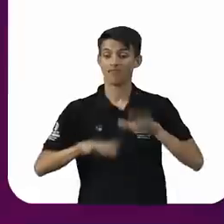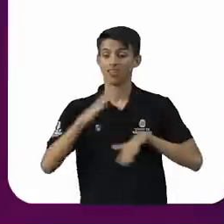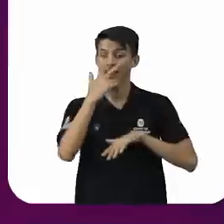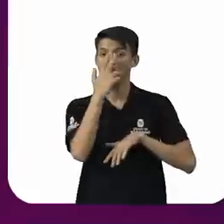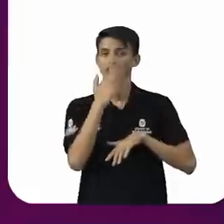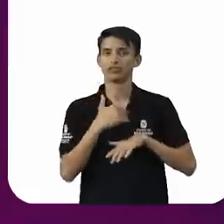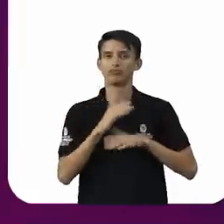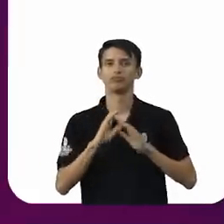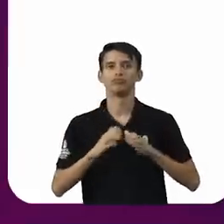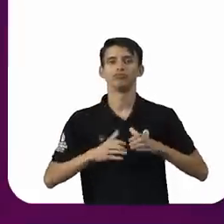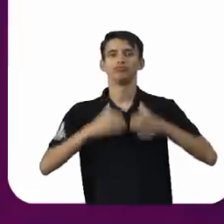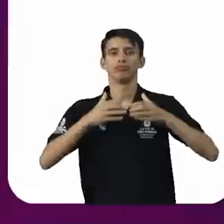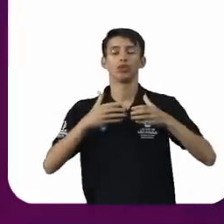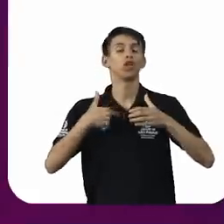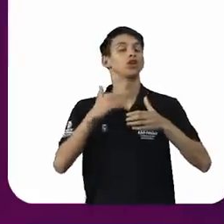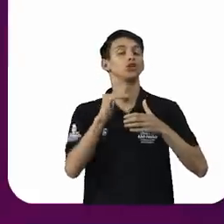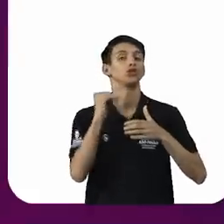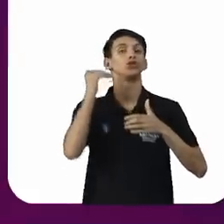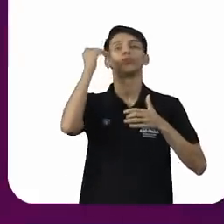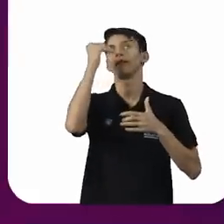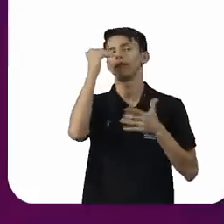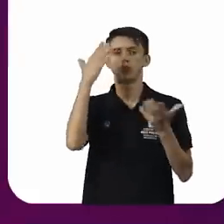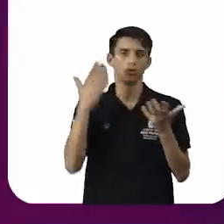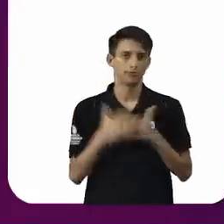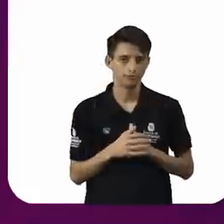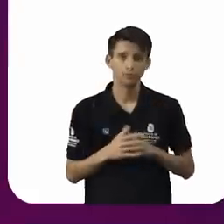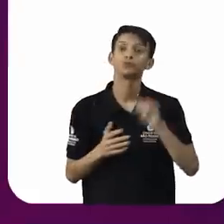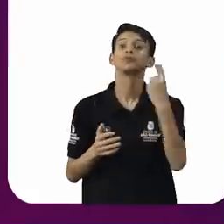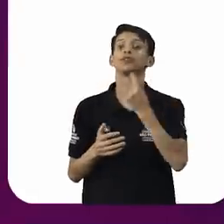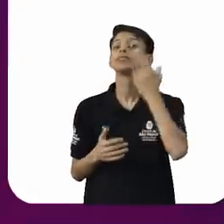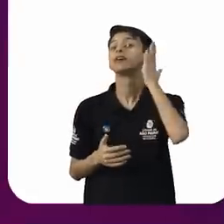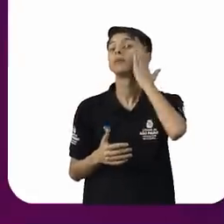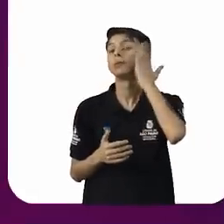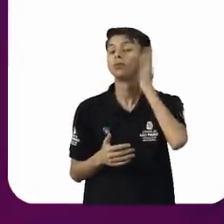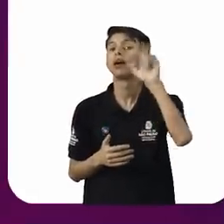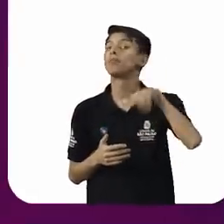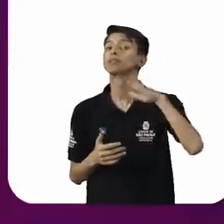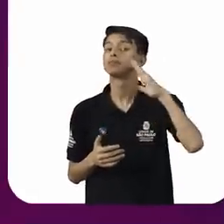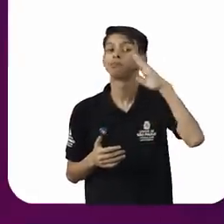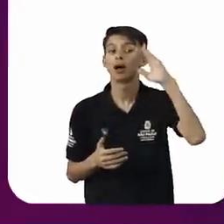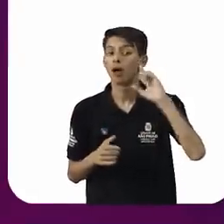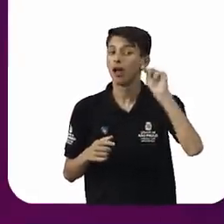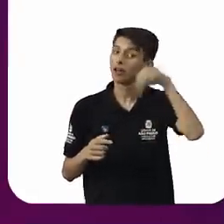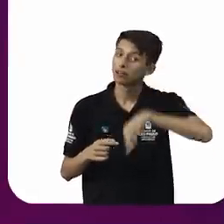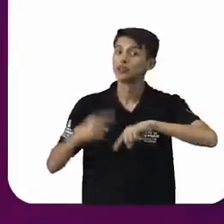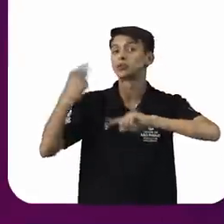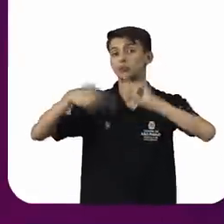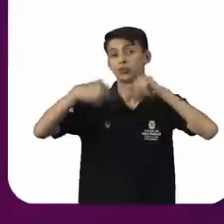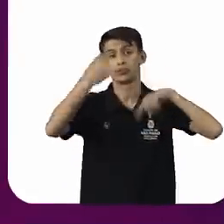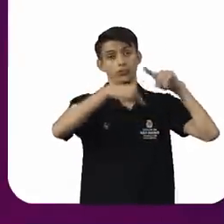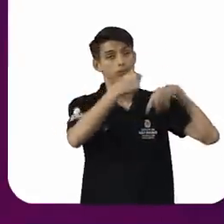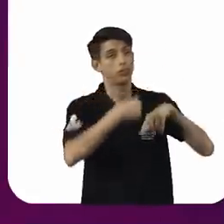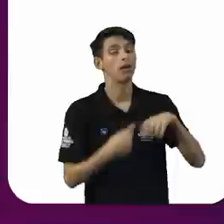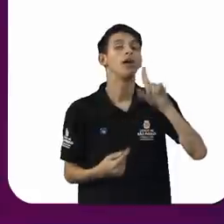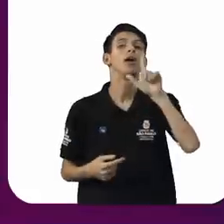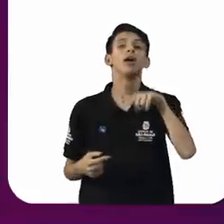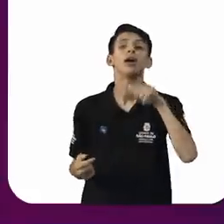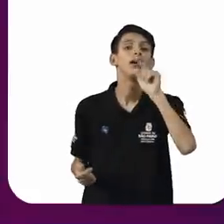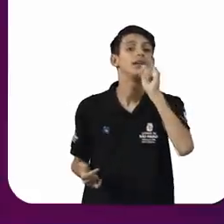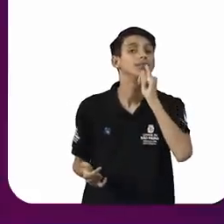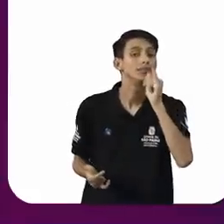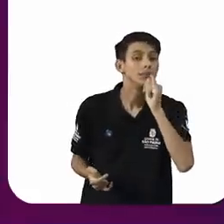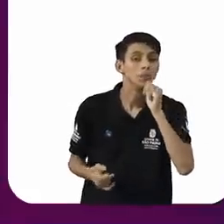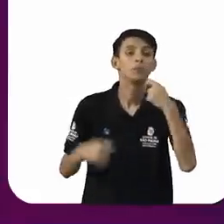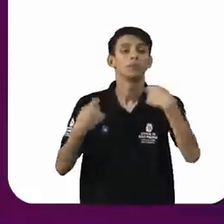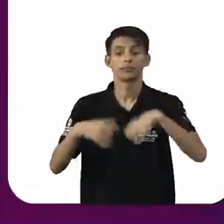ao que hoje nós sabemos que é fundamental e é o que nos traz aqui essa discussão, se sobrepor